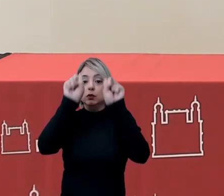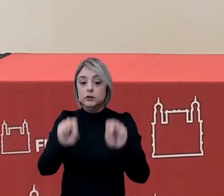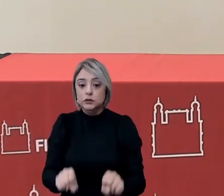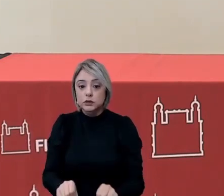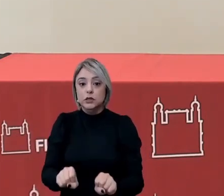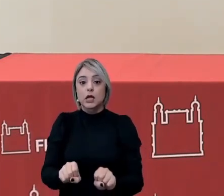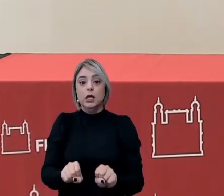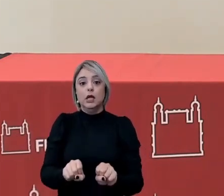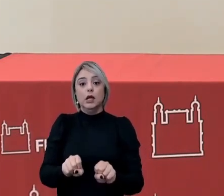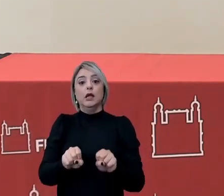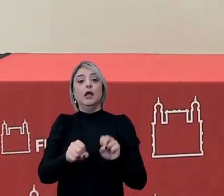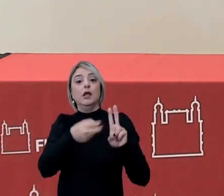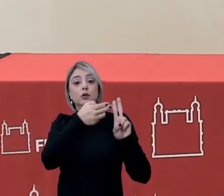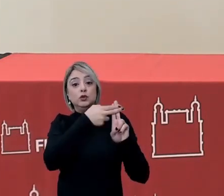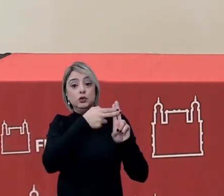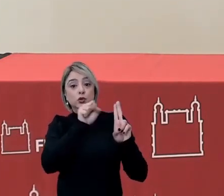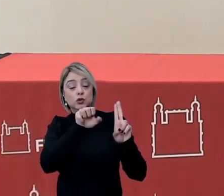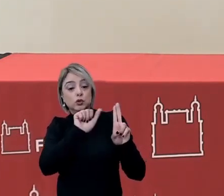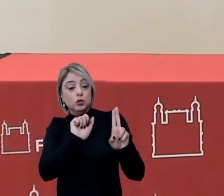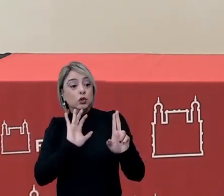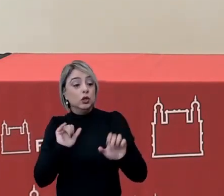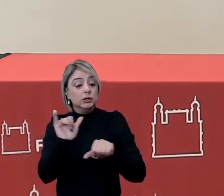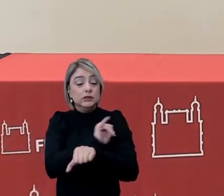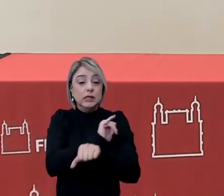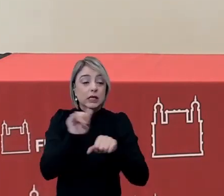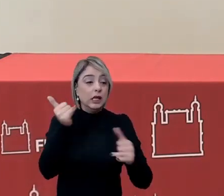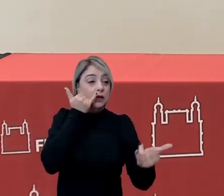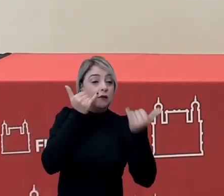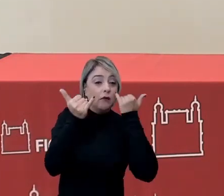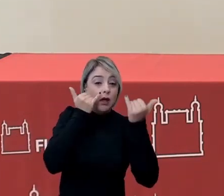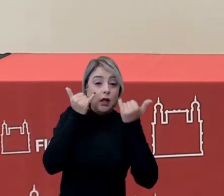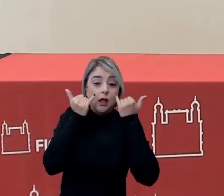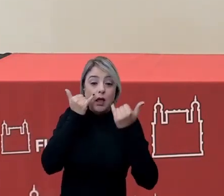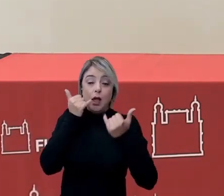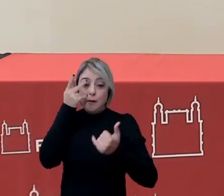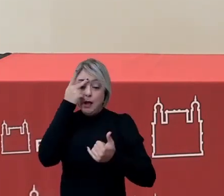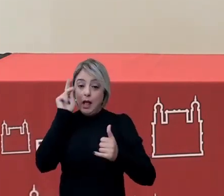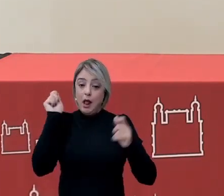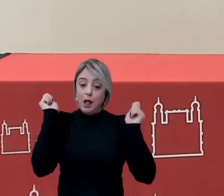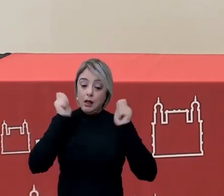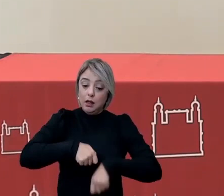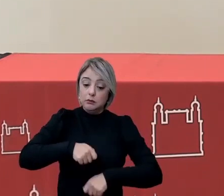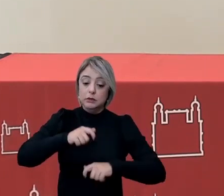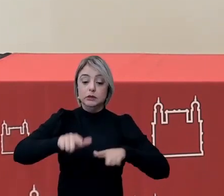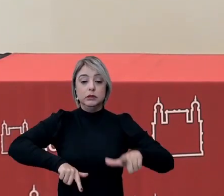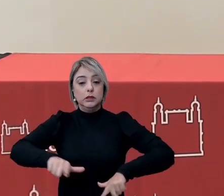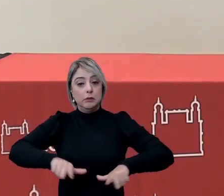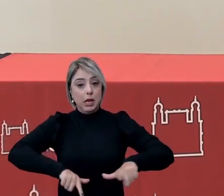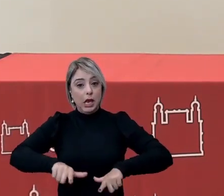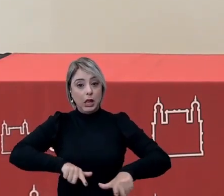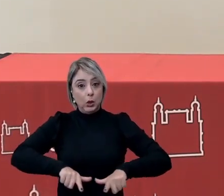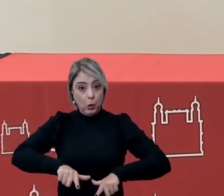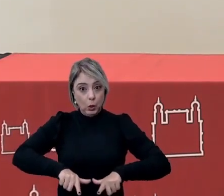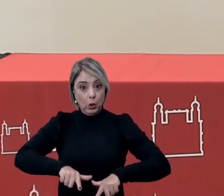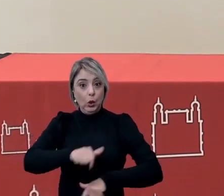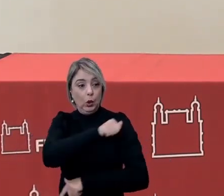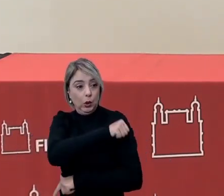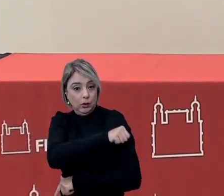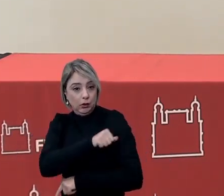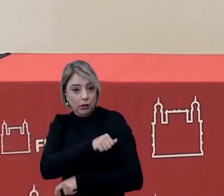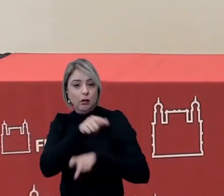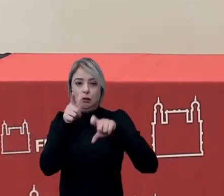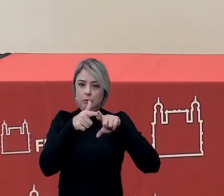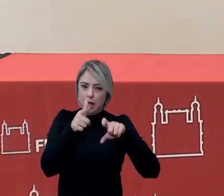Unasus todas as estratégias de formação necessárias para a capacitação dos trabalhadores como também